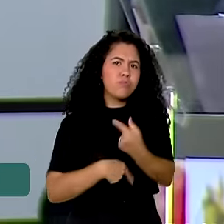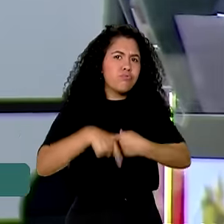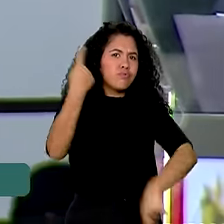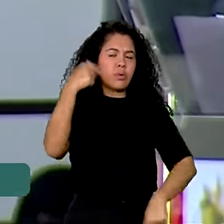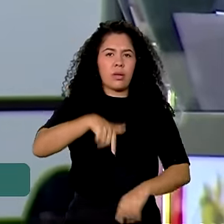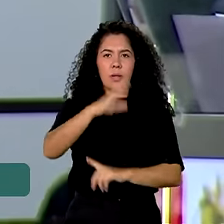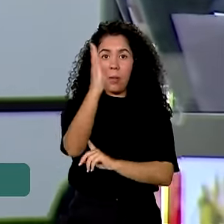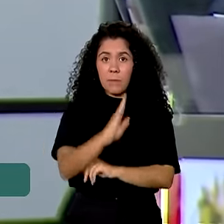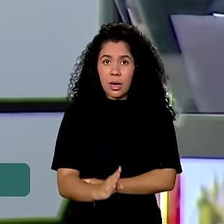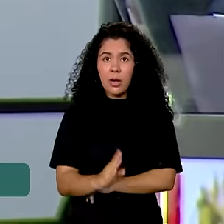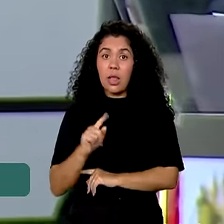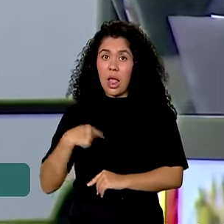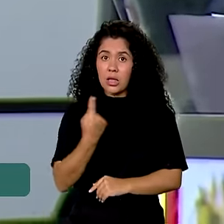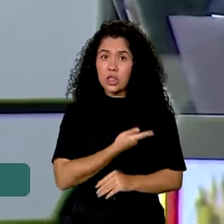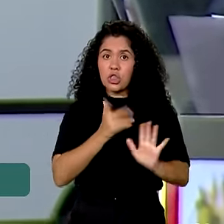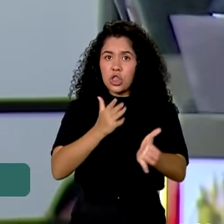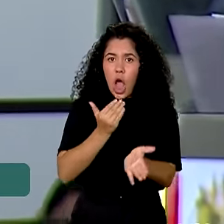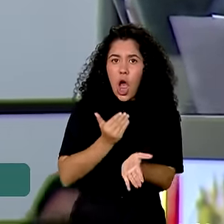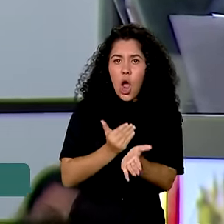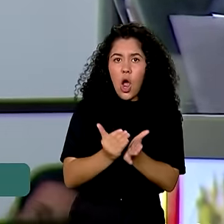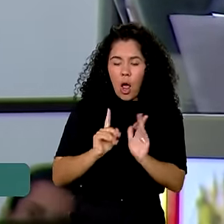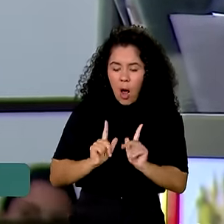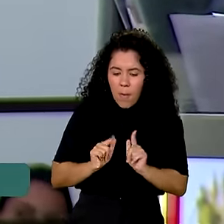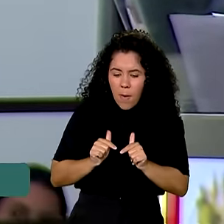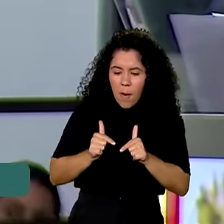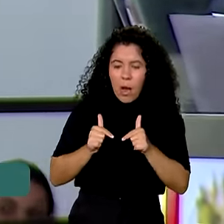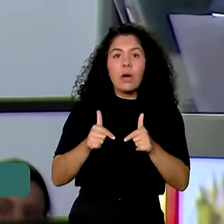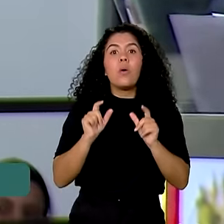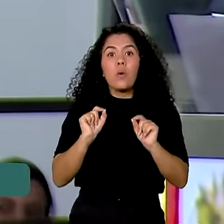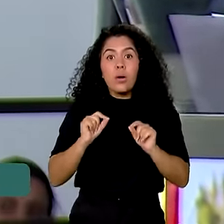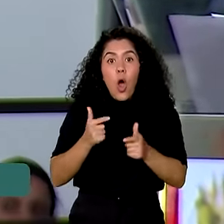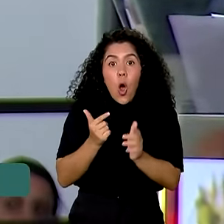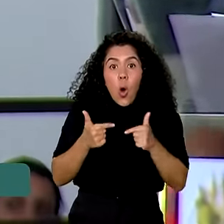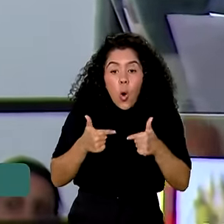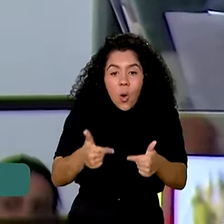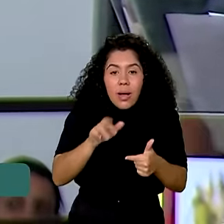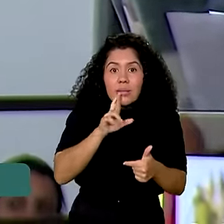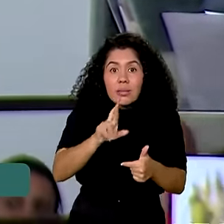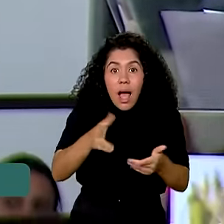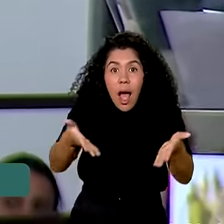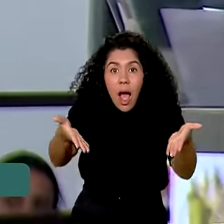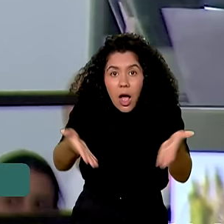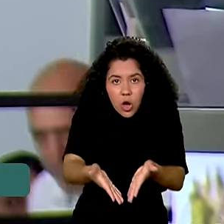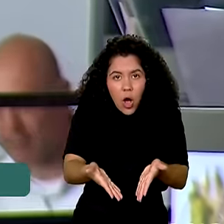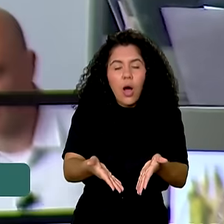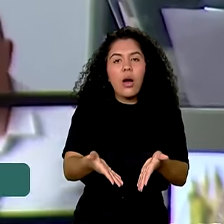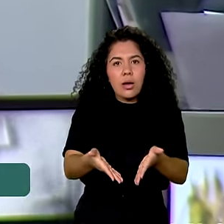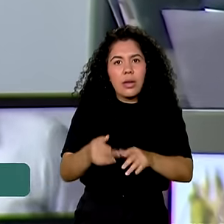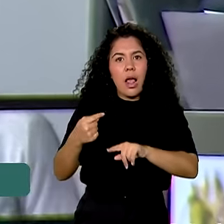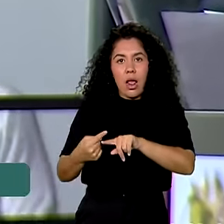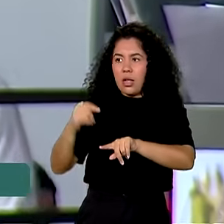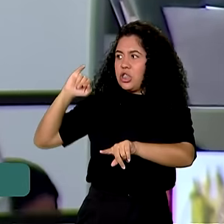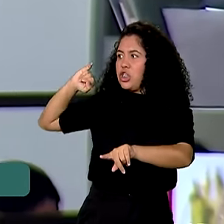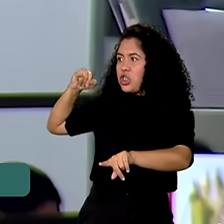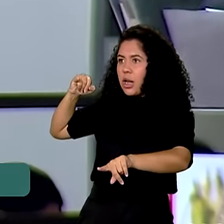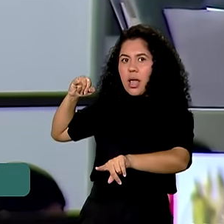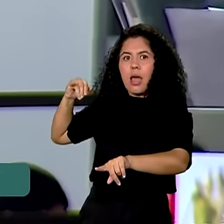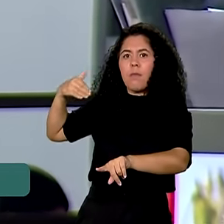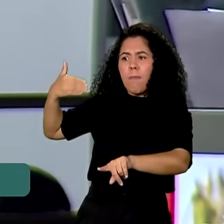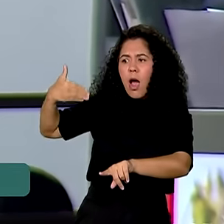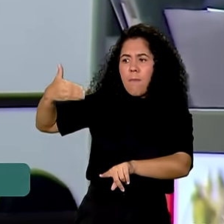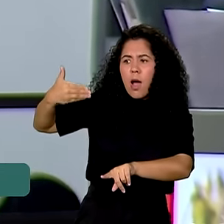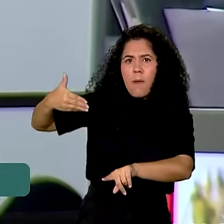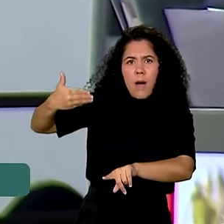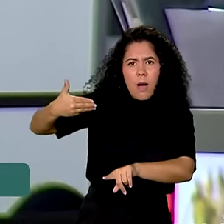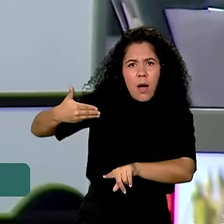Nós começamos a fazer a primeira colheta agora. Nós plantamos desde janeiro, aramos